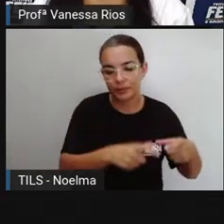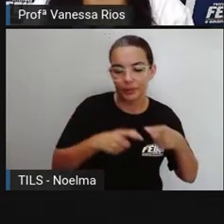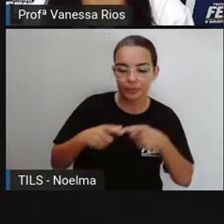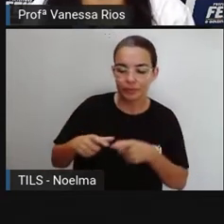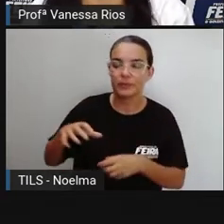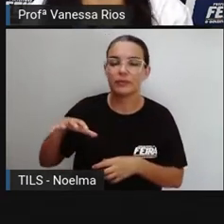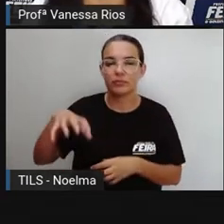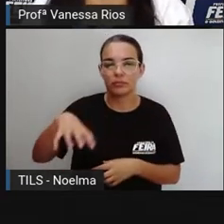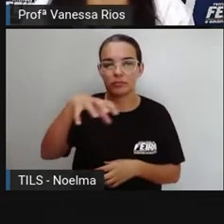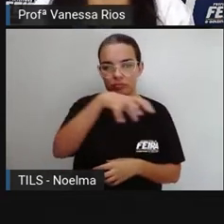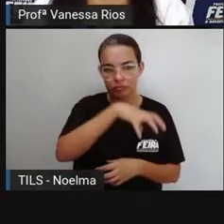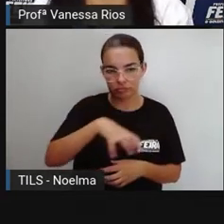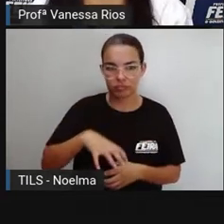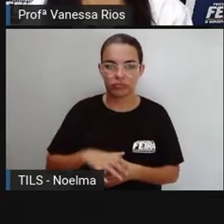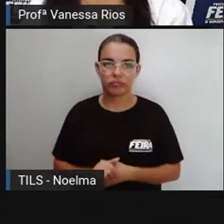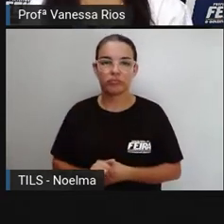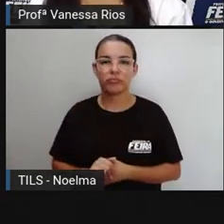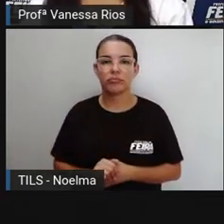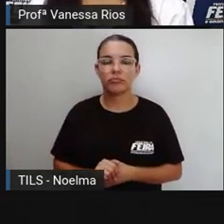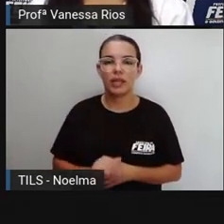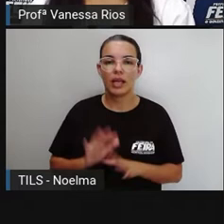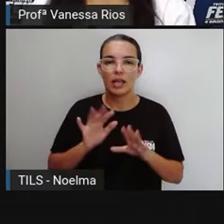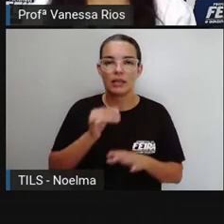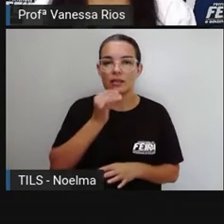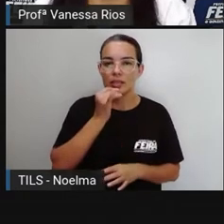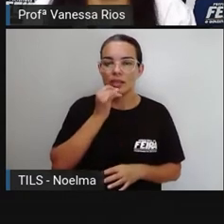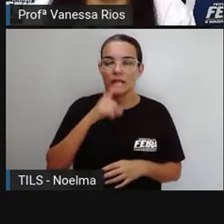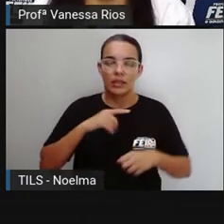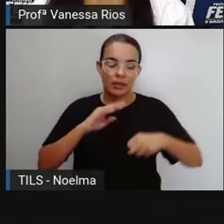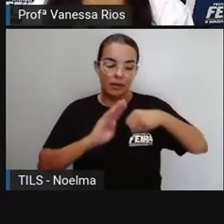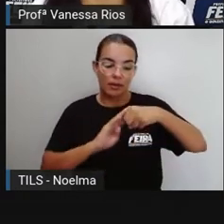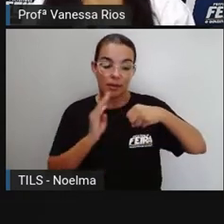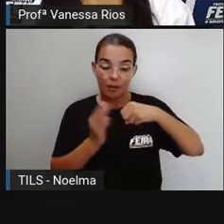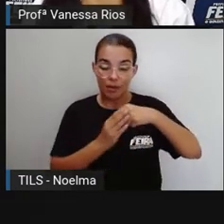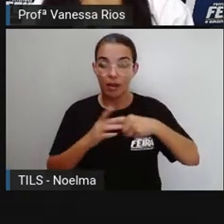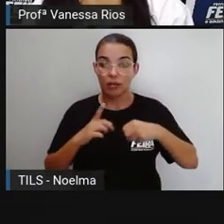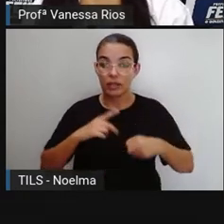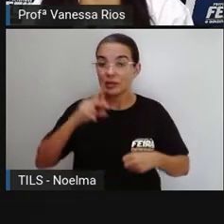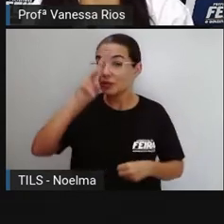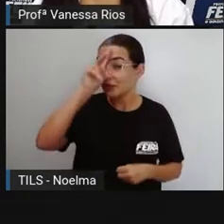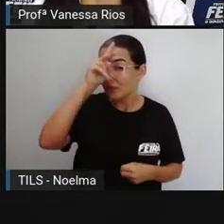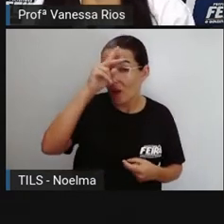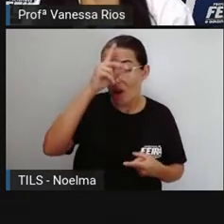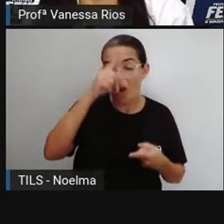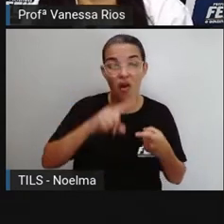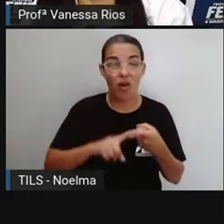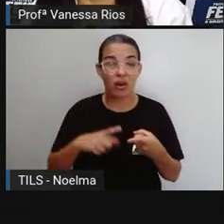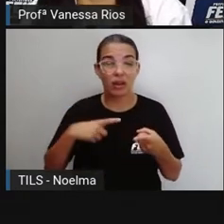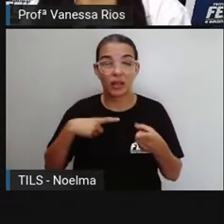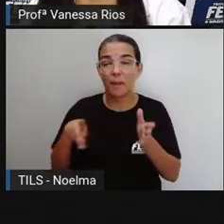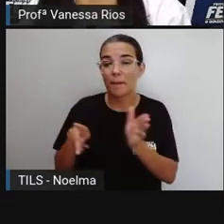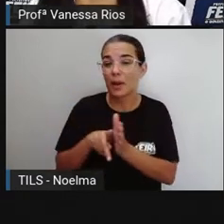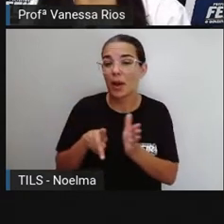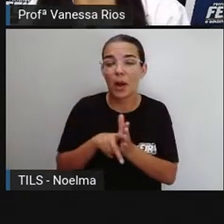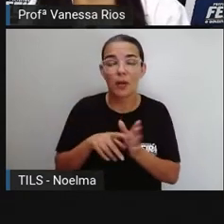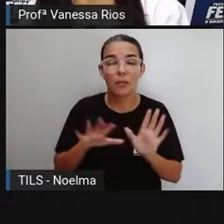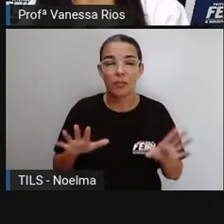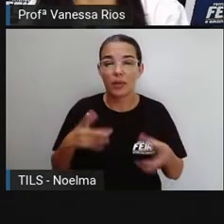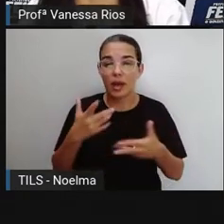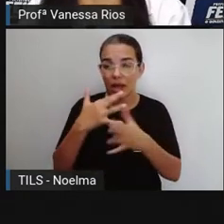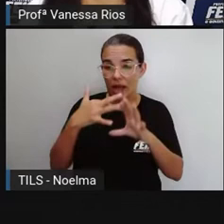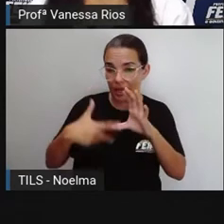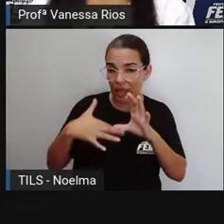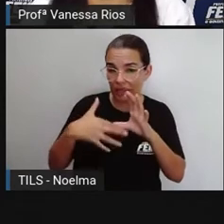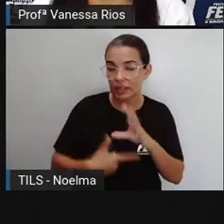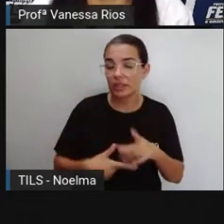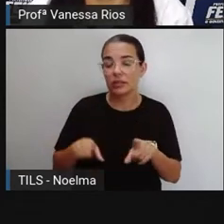encontram. E a gente percebe aí que os bairros possuem histórias, possuem particularidades que